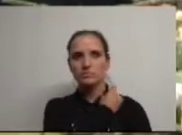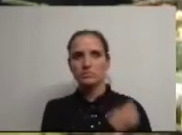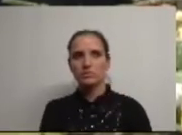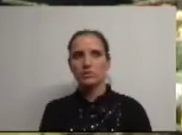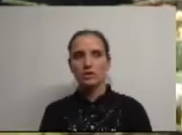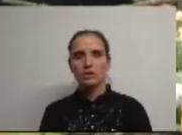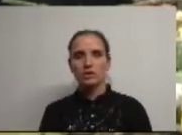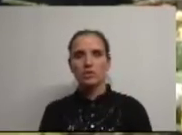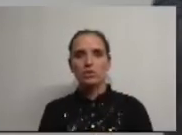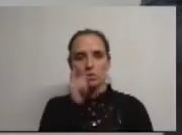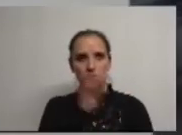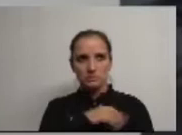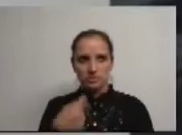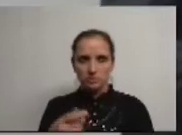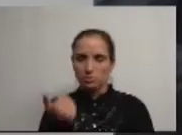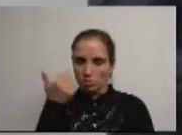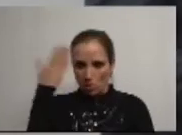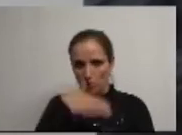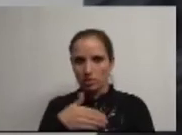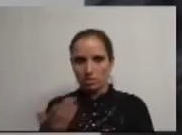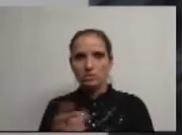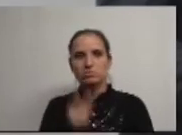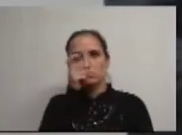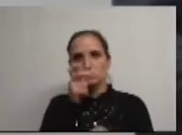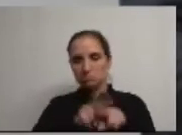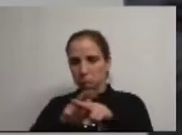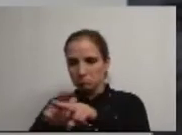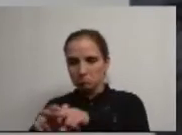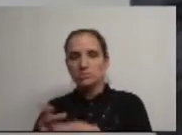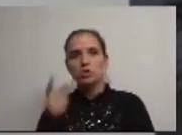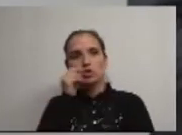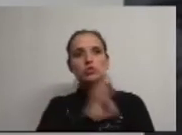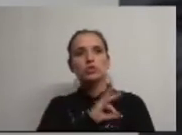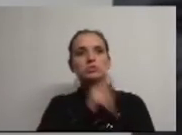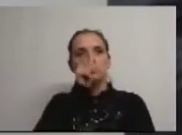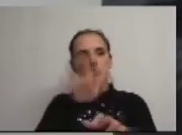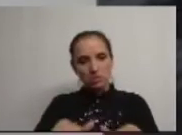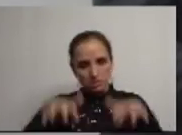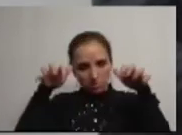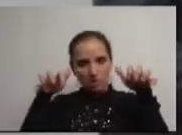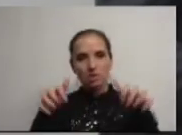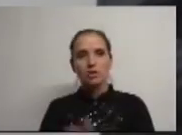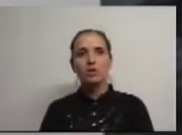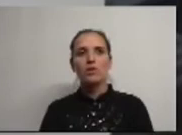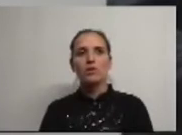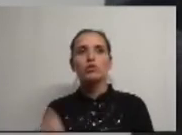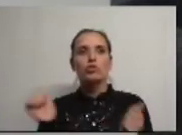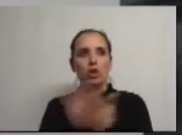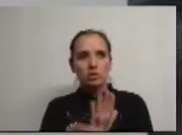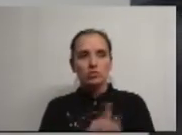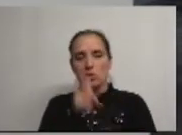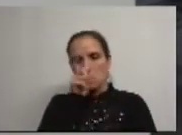Sr. Presidente, muito boa noite, membros da mesa, Srs. Membros da Assembleia, jornalistas,